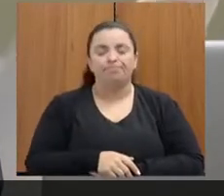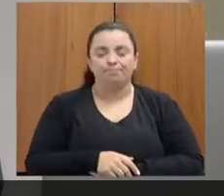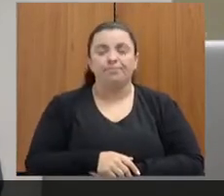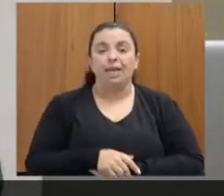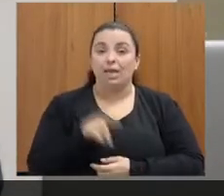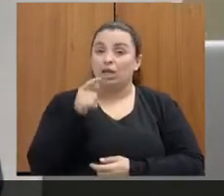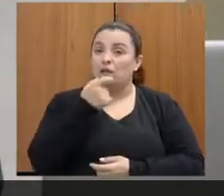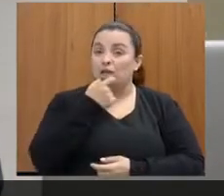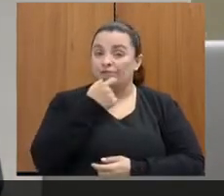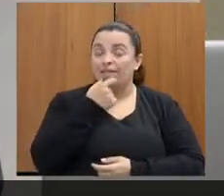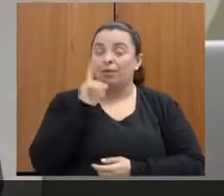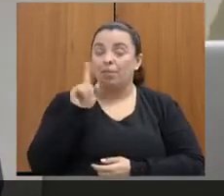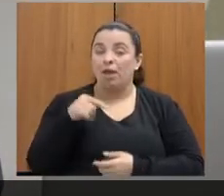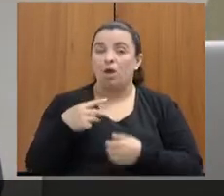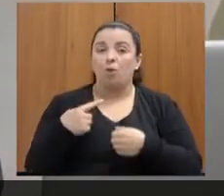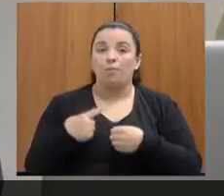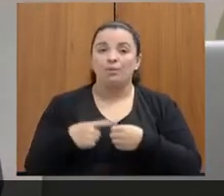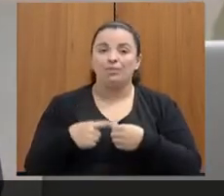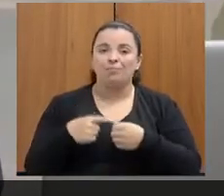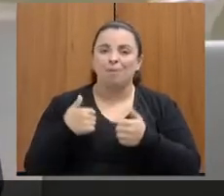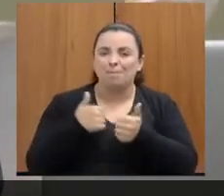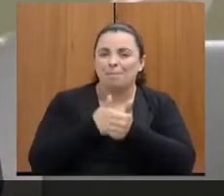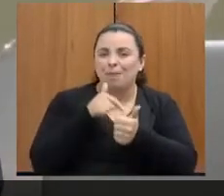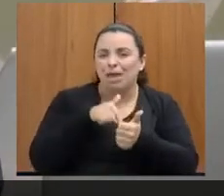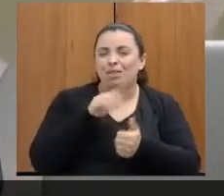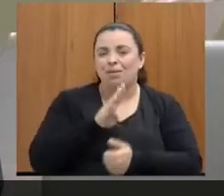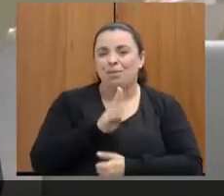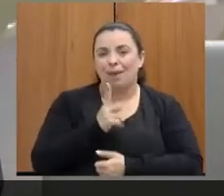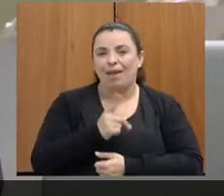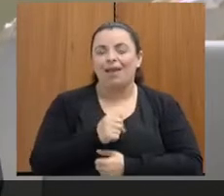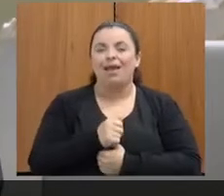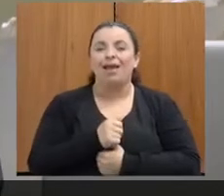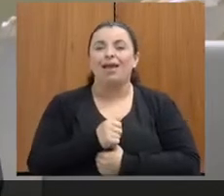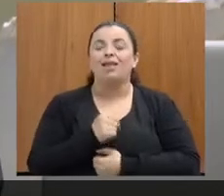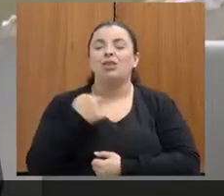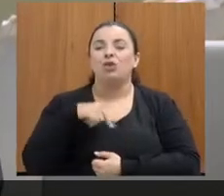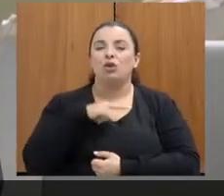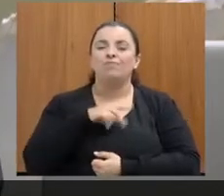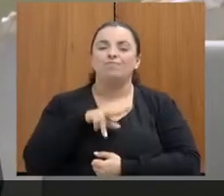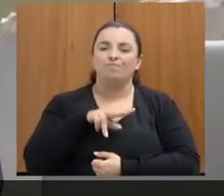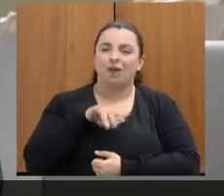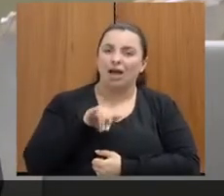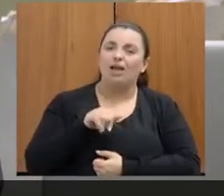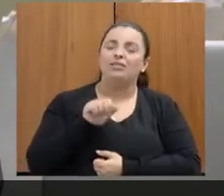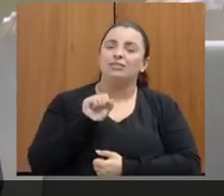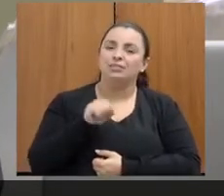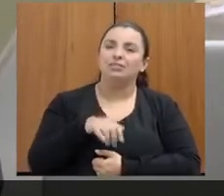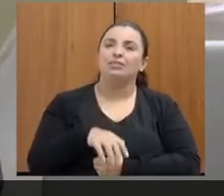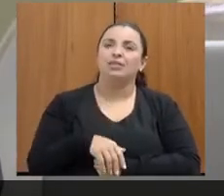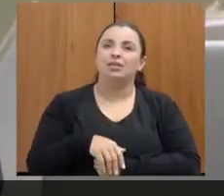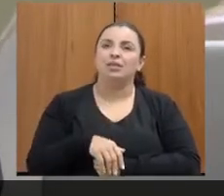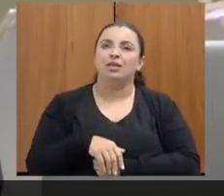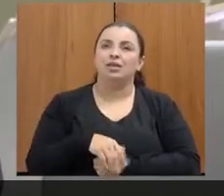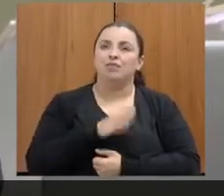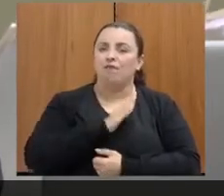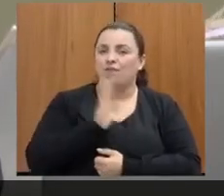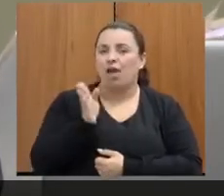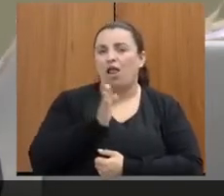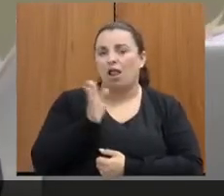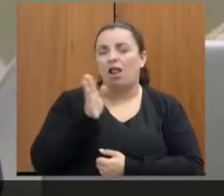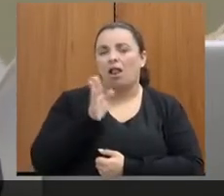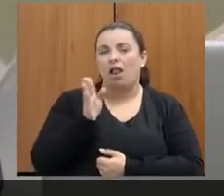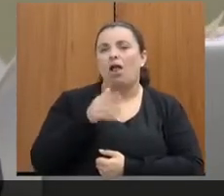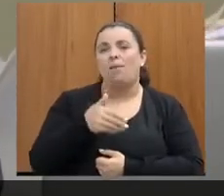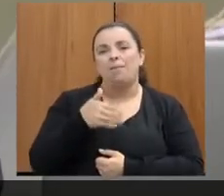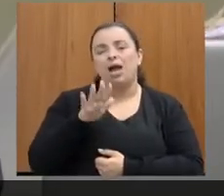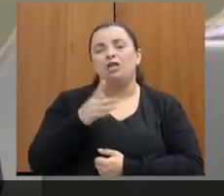Lima é um município que está bem pertinho aqui de Belo Horizonte, então nós vamos também com maior frequência ter oportunidade de